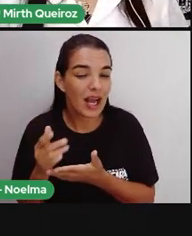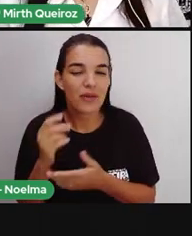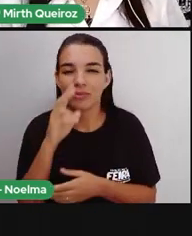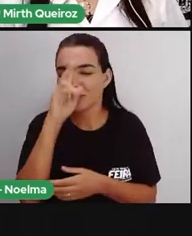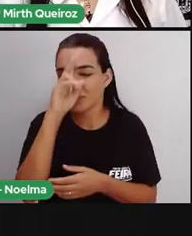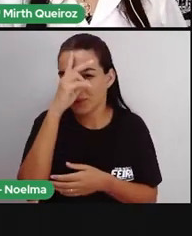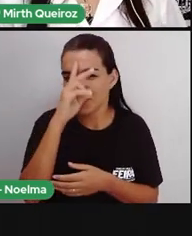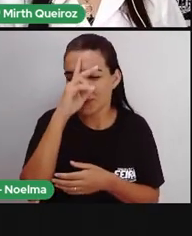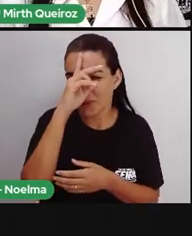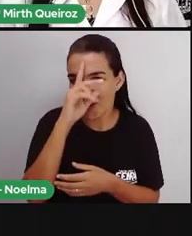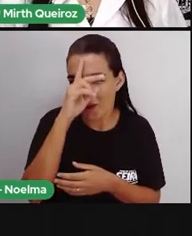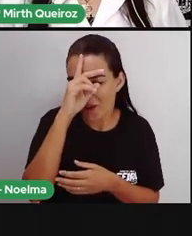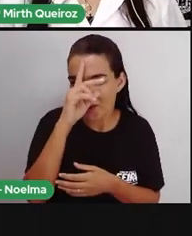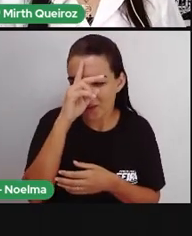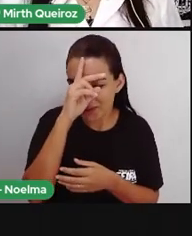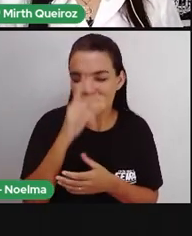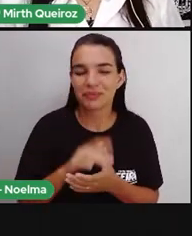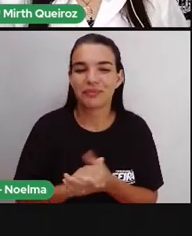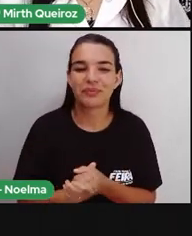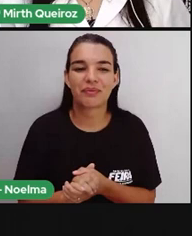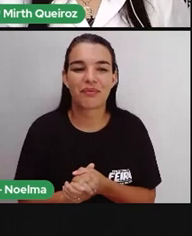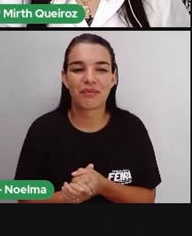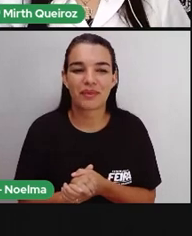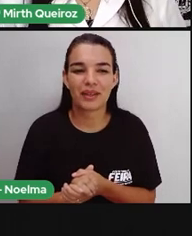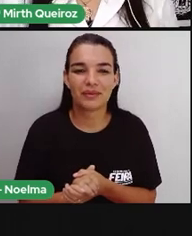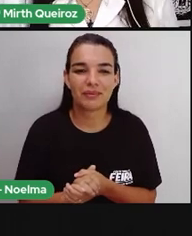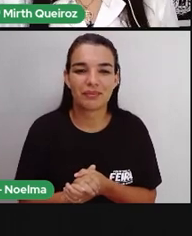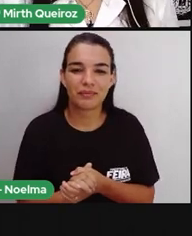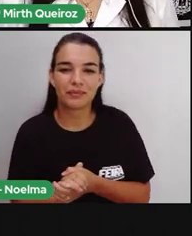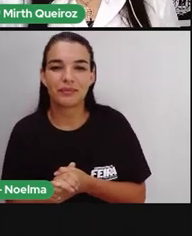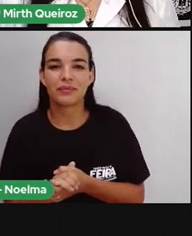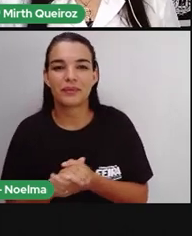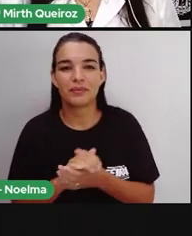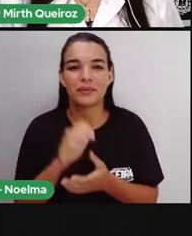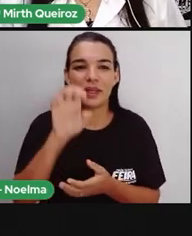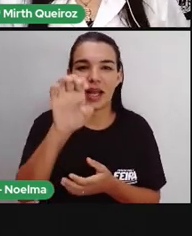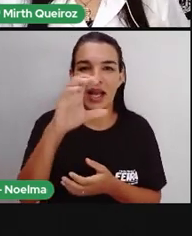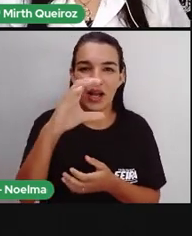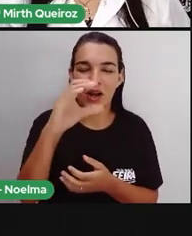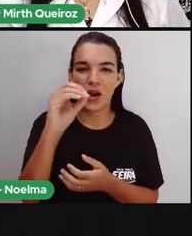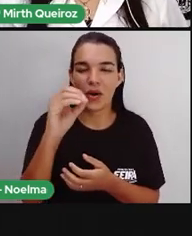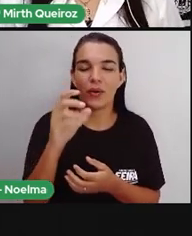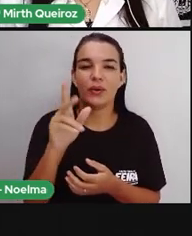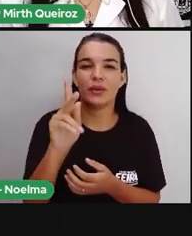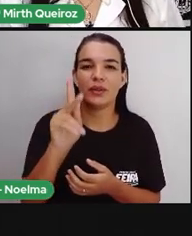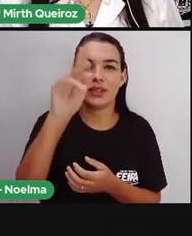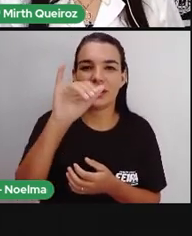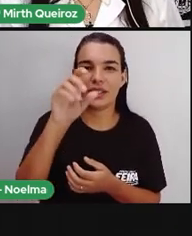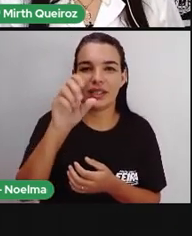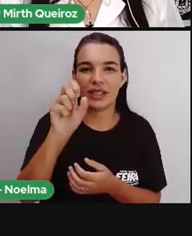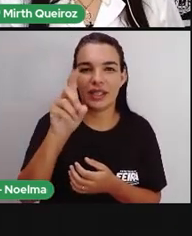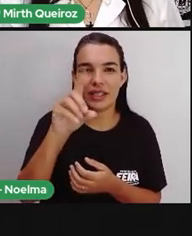historinha em quadrinho, né? Do Ecoquiz. Dinheiro custa dinheiro.